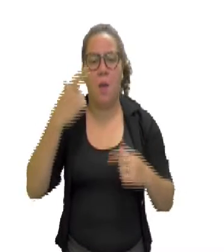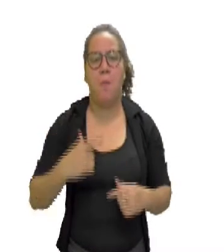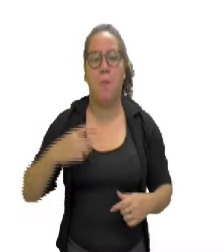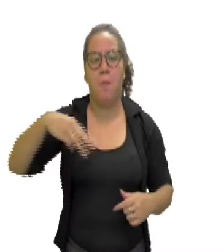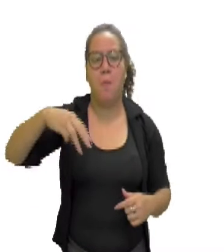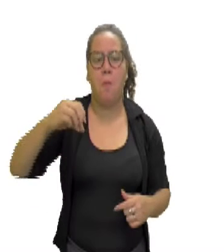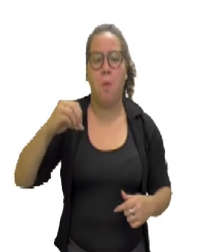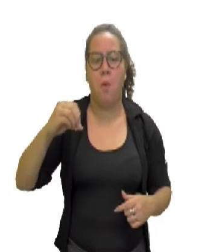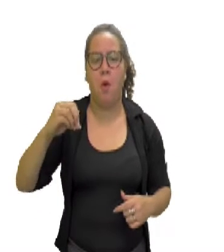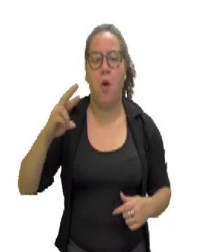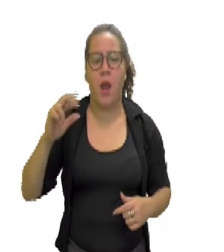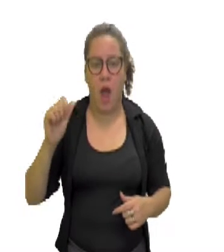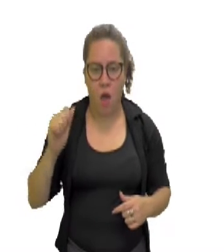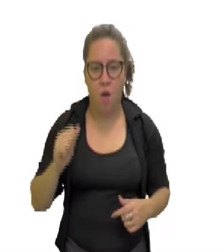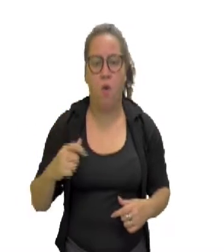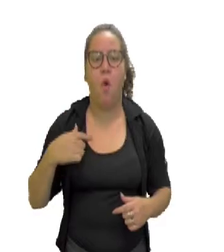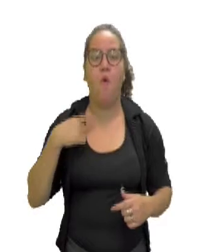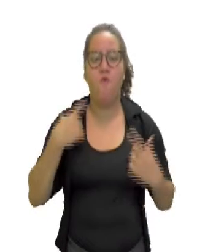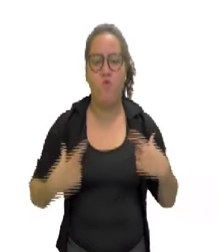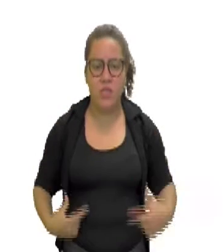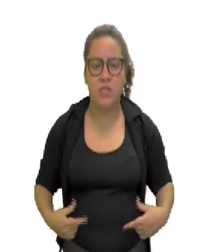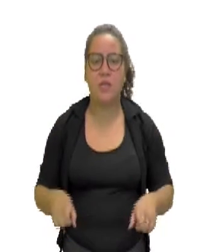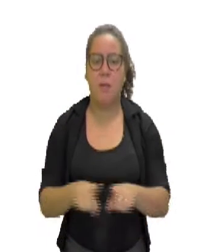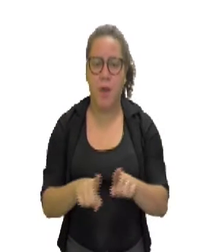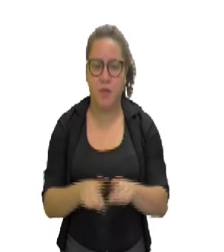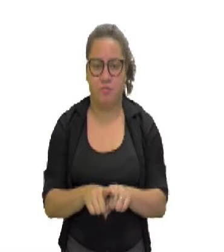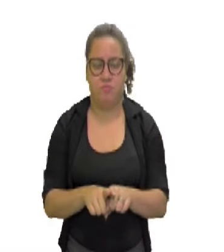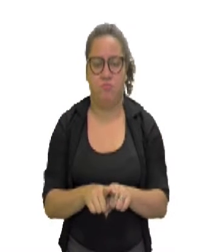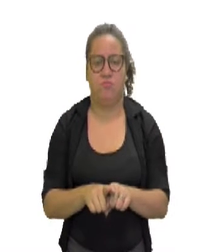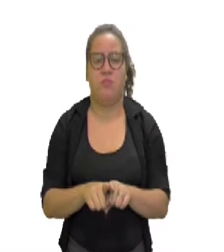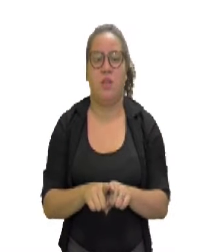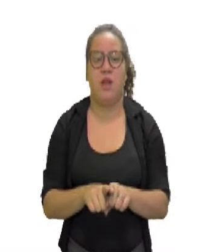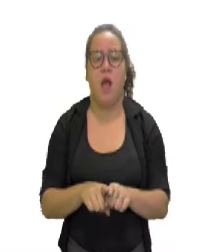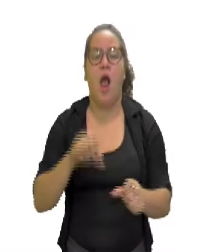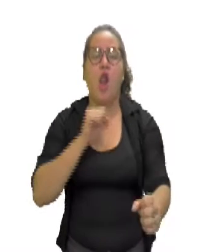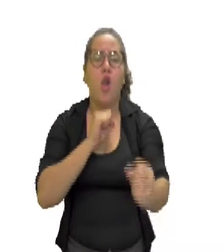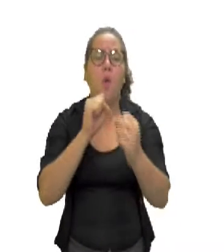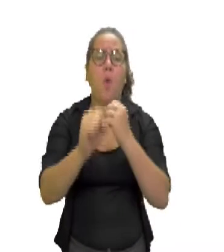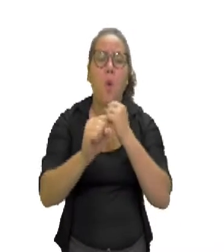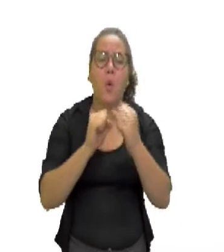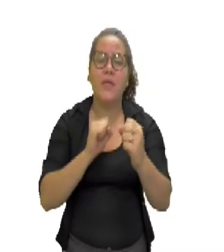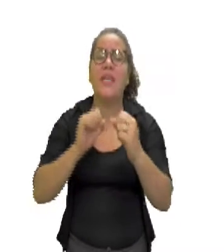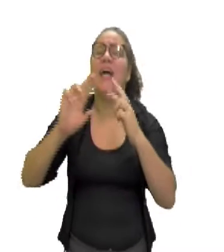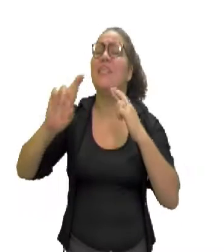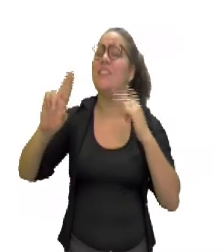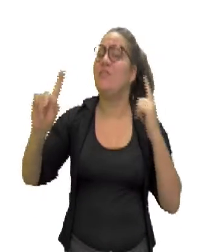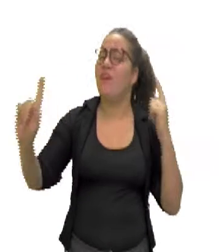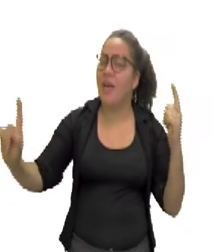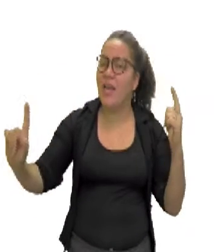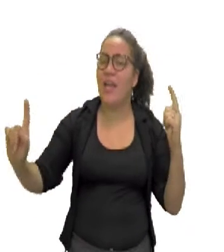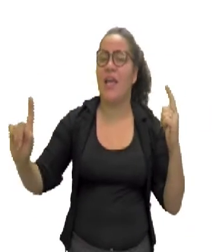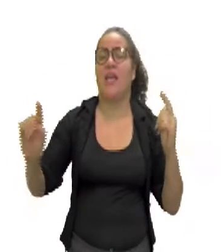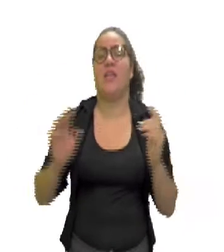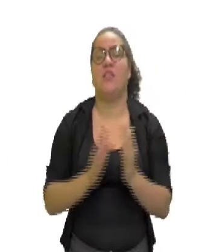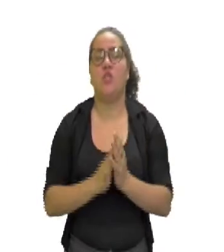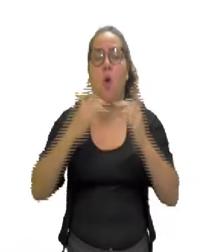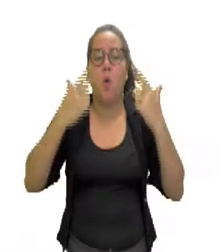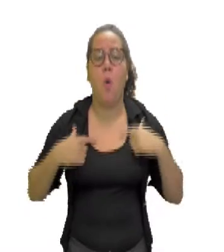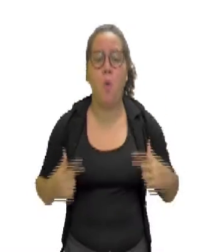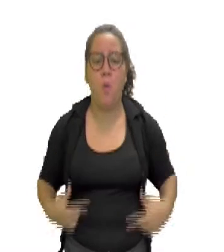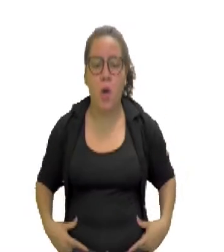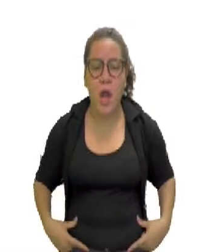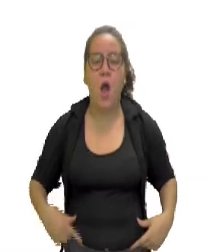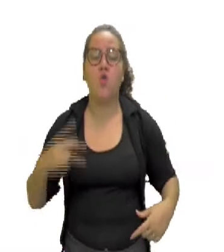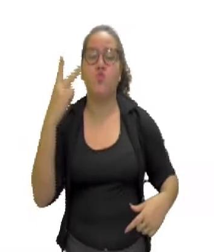física. Já as lutas, elas podem ser definidas como disputas corporais entre